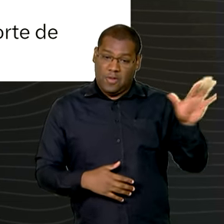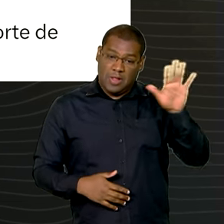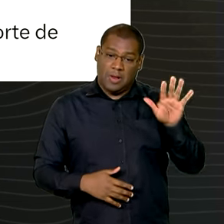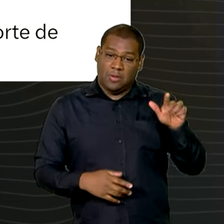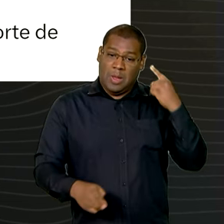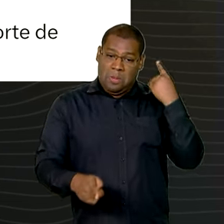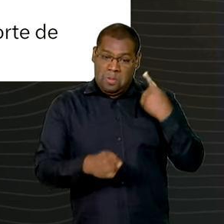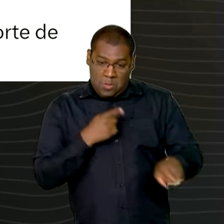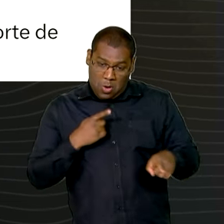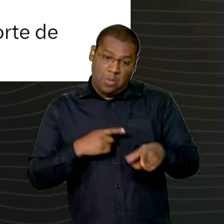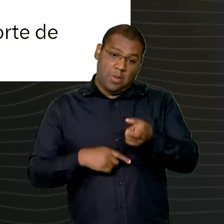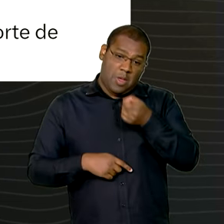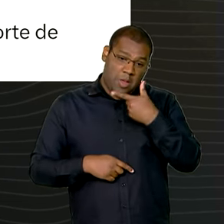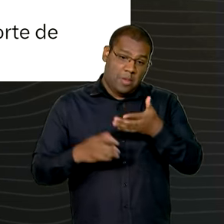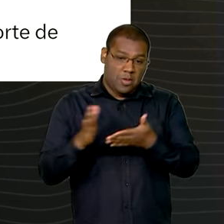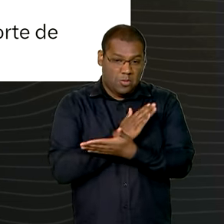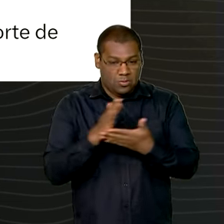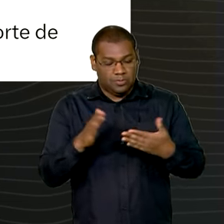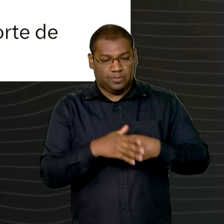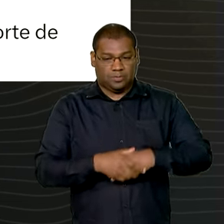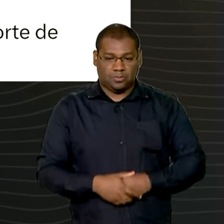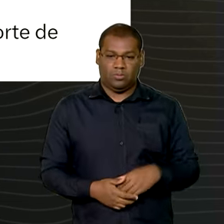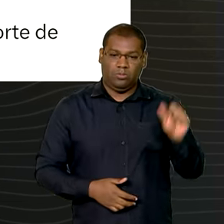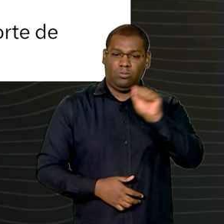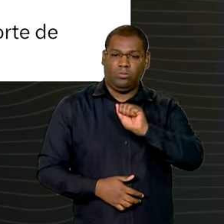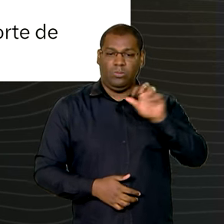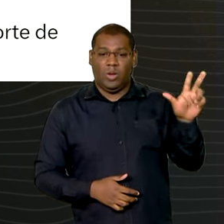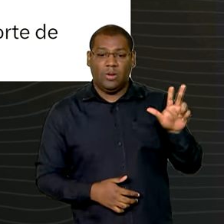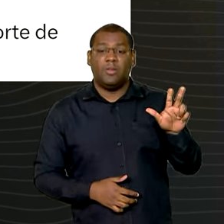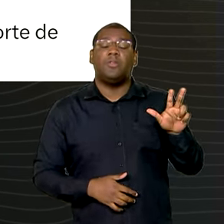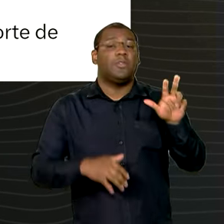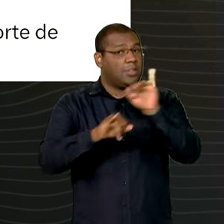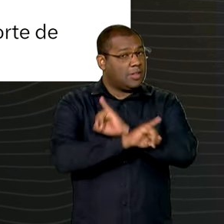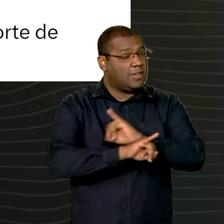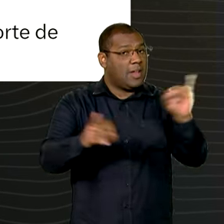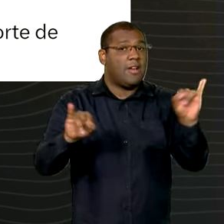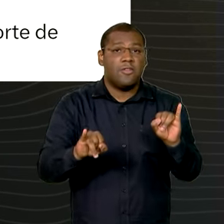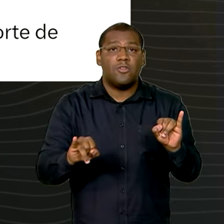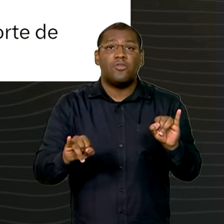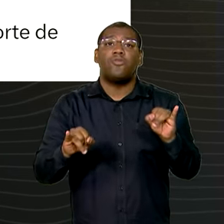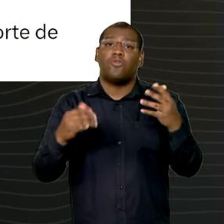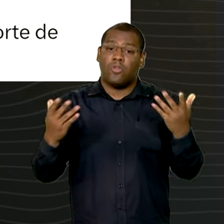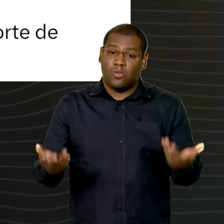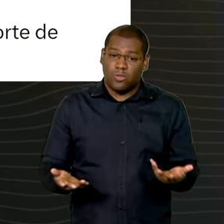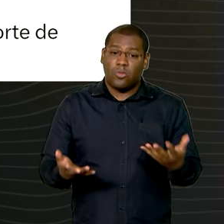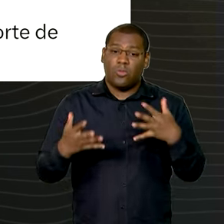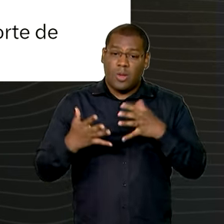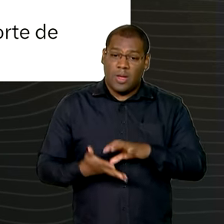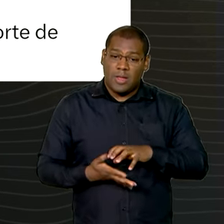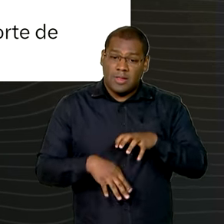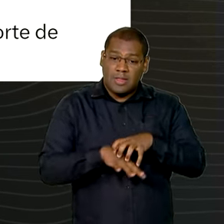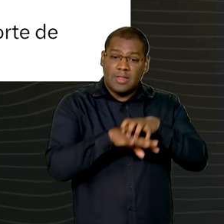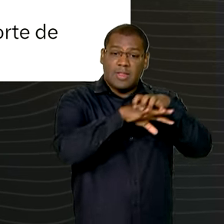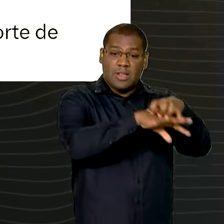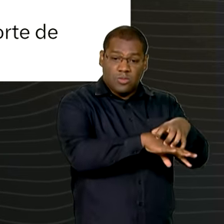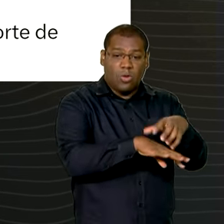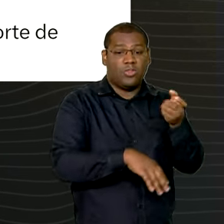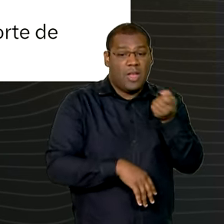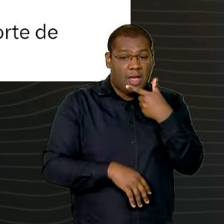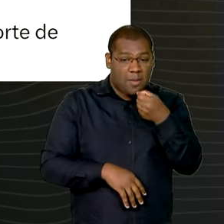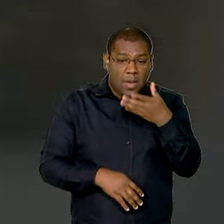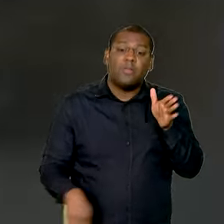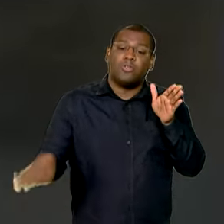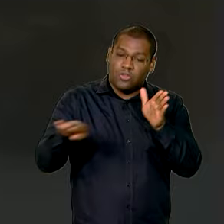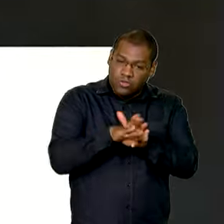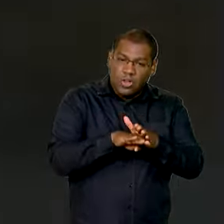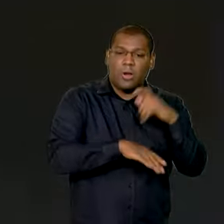mentira segundo a Anvisa não há qualquer restrição ao transporte de medicamentos no Rio Grande do Sul já a